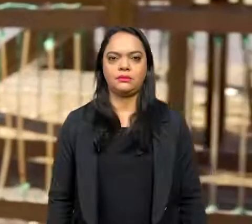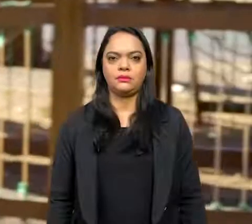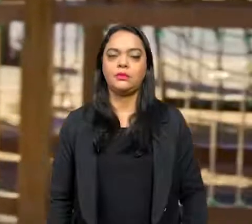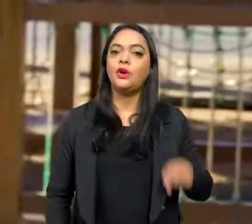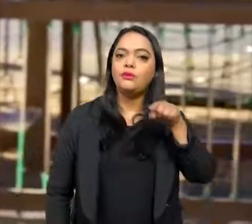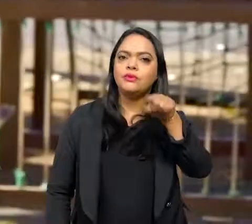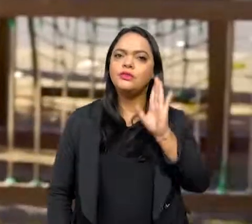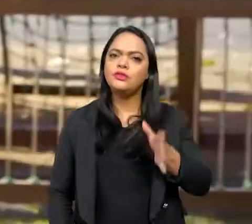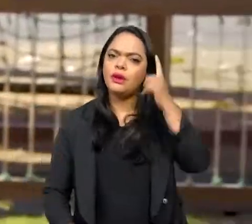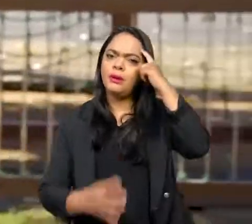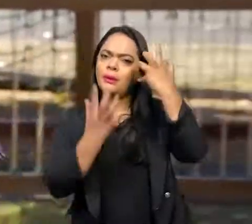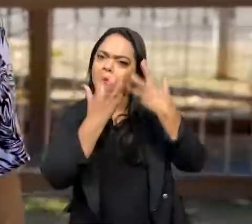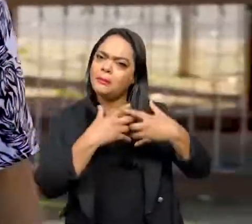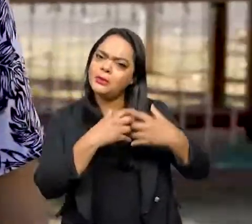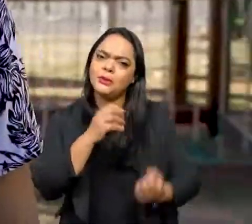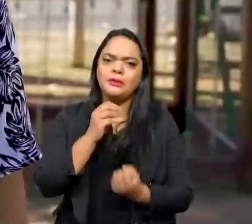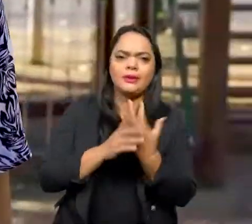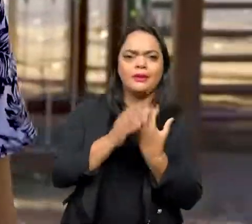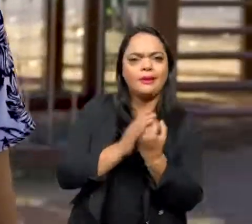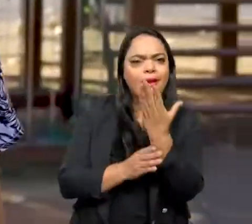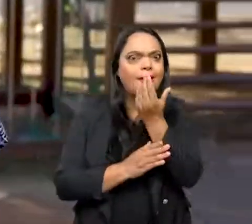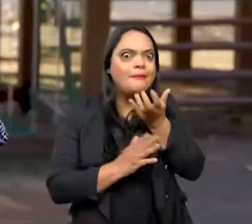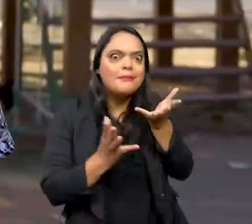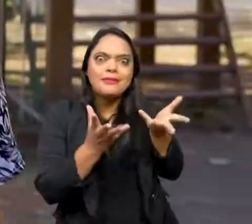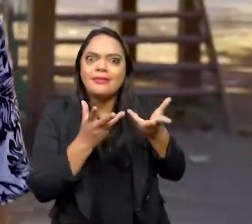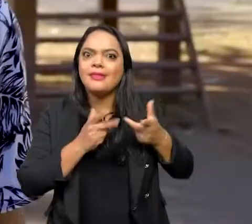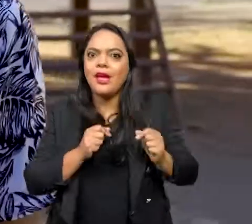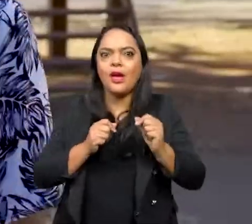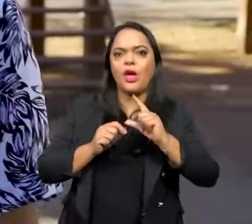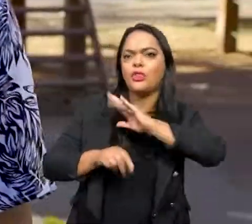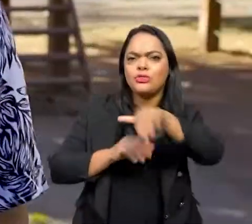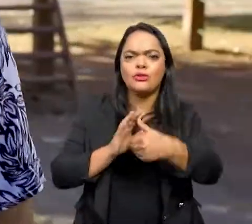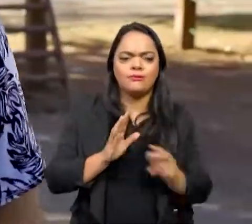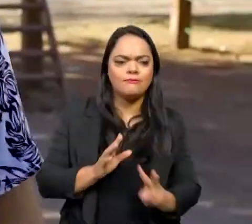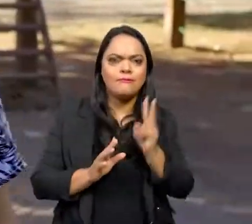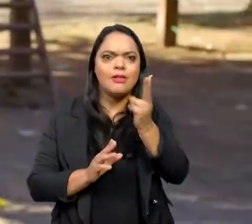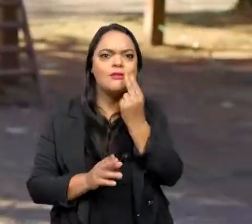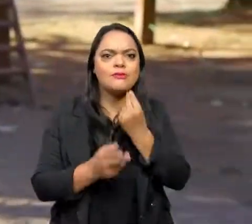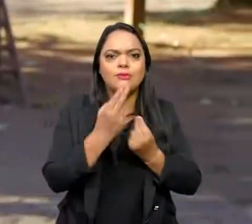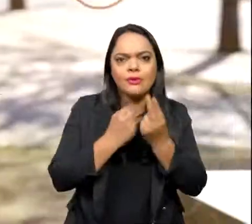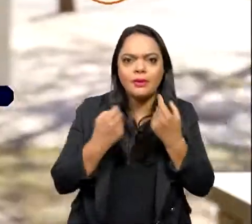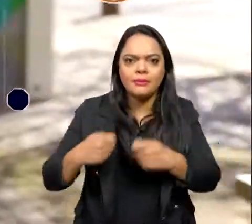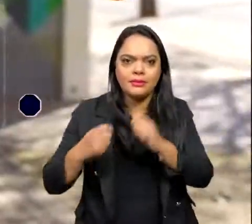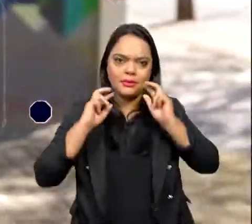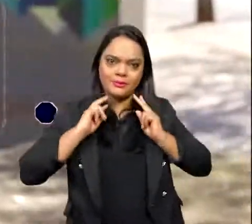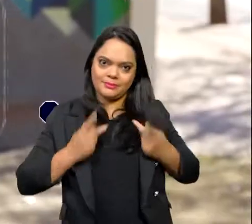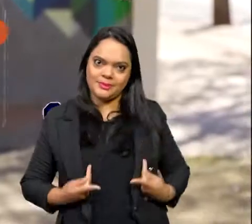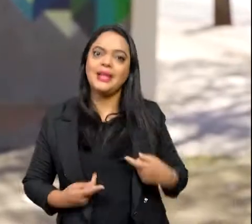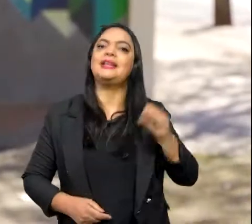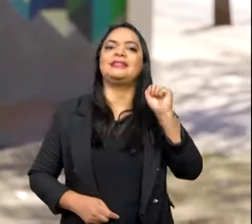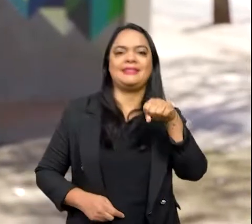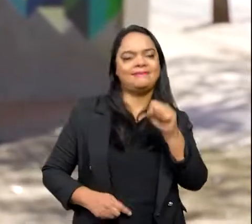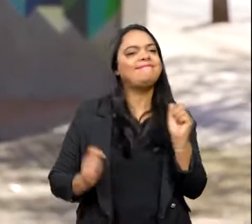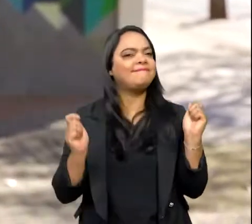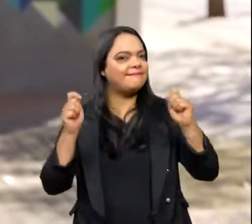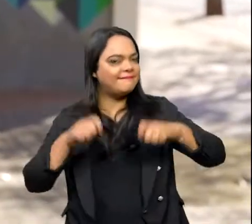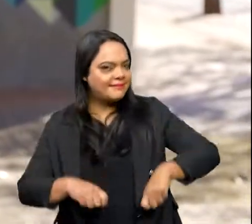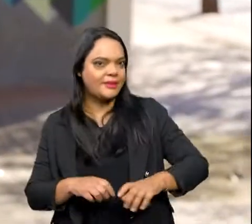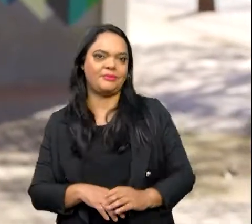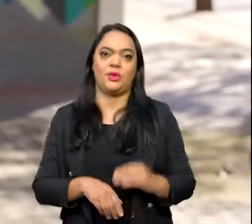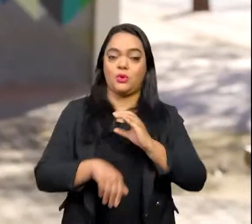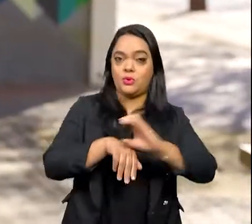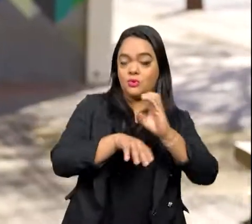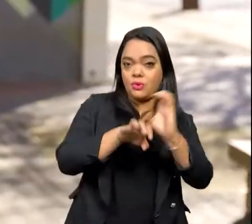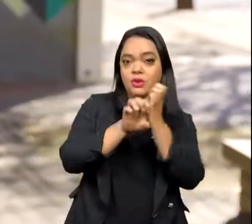Você já pensou em criar um alimento incrível com todos os valores nutricionais necessários ao ser humano? Sim, é possível! Cursando